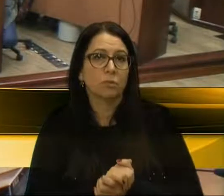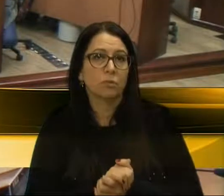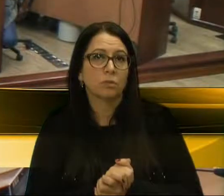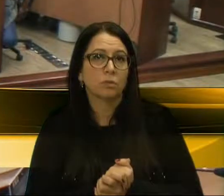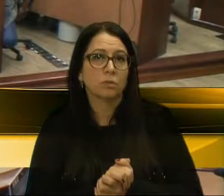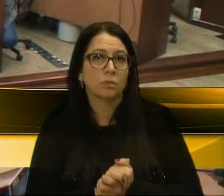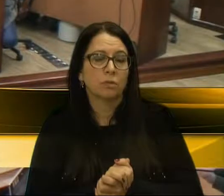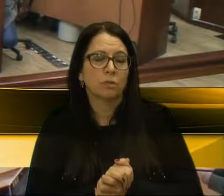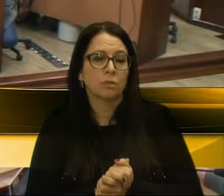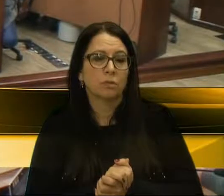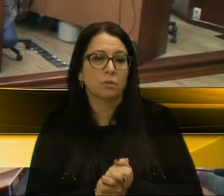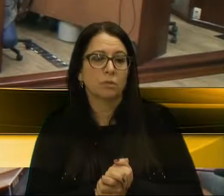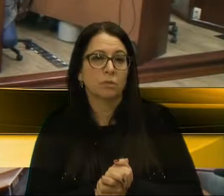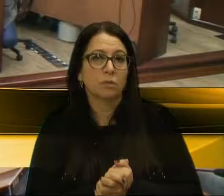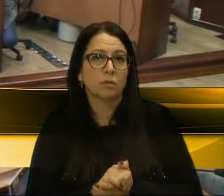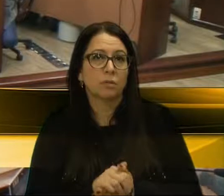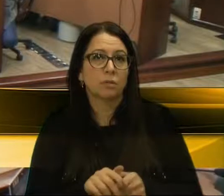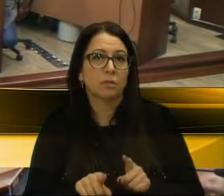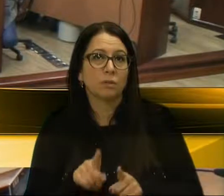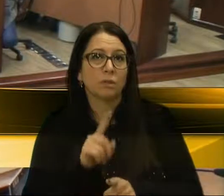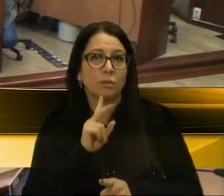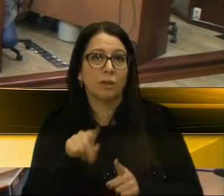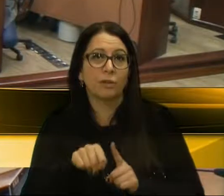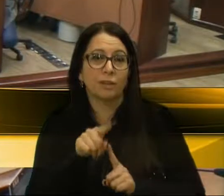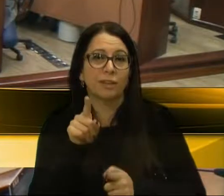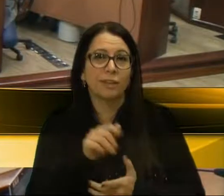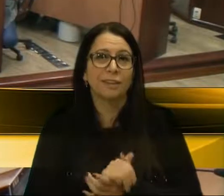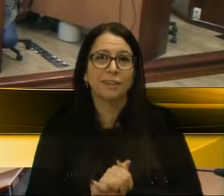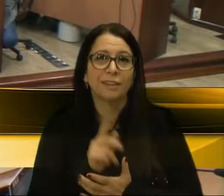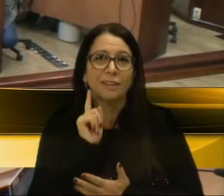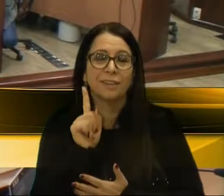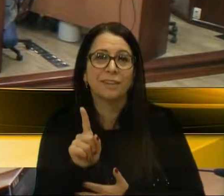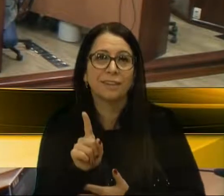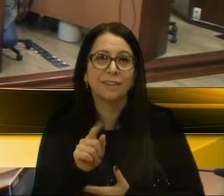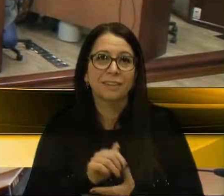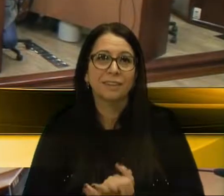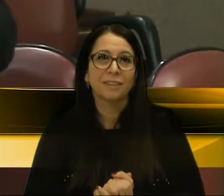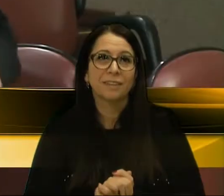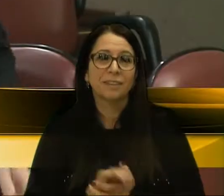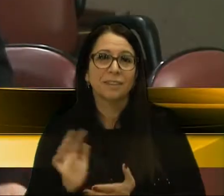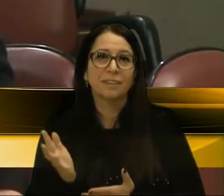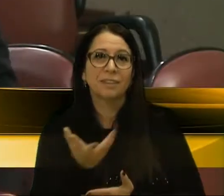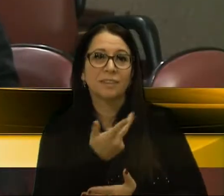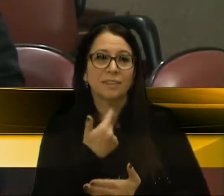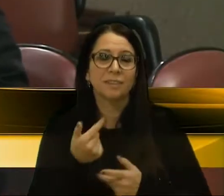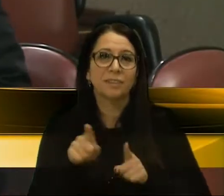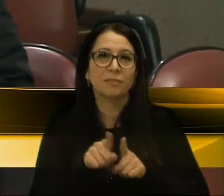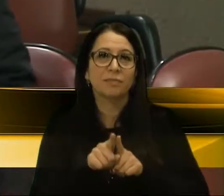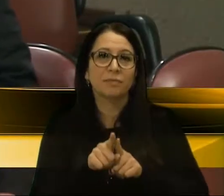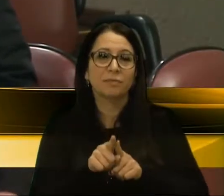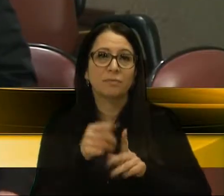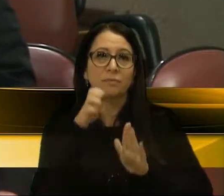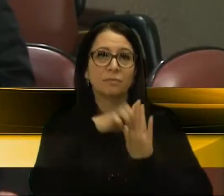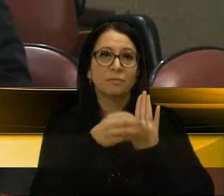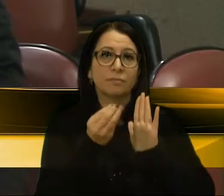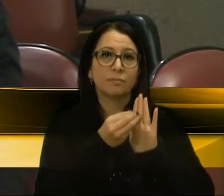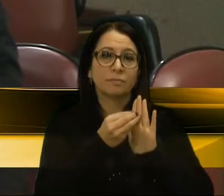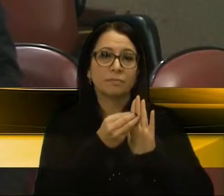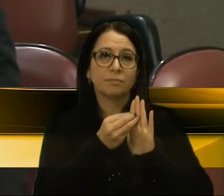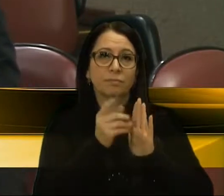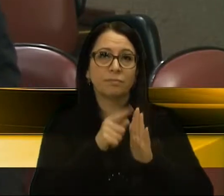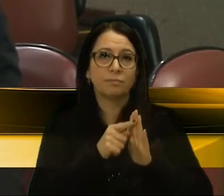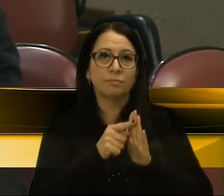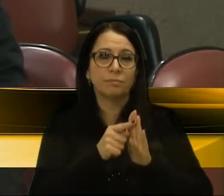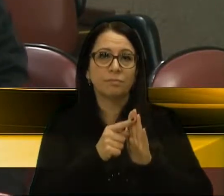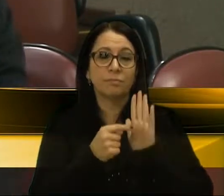Eu só alertaria os colegas vereadores de que todas essas emendas referidas